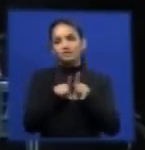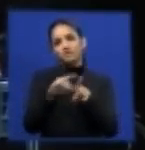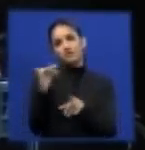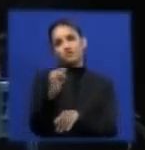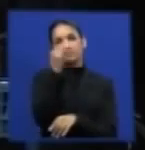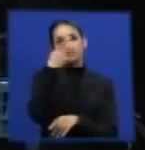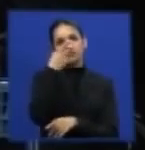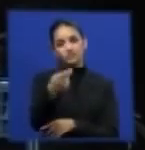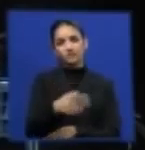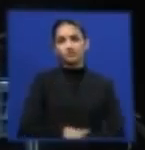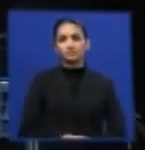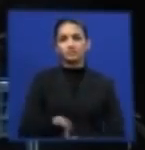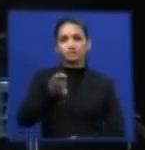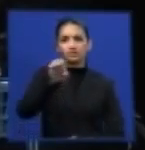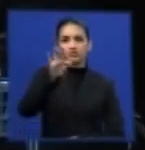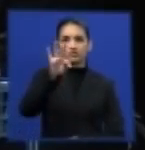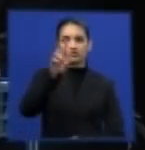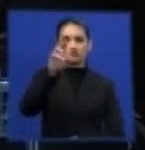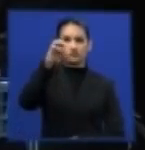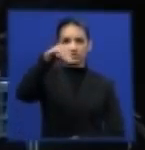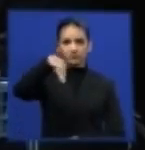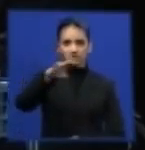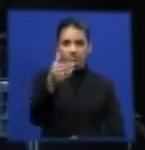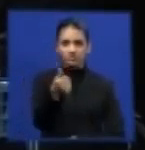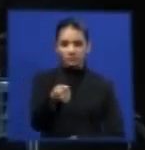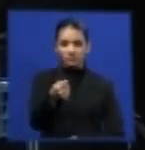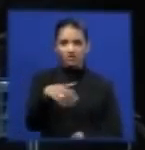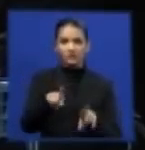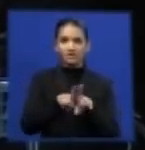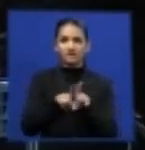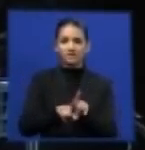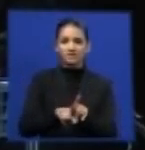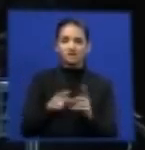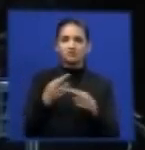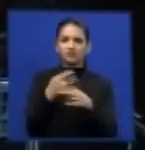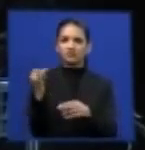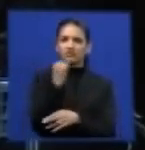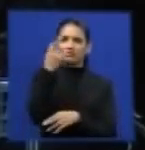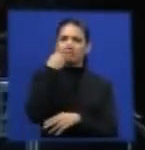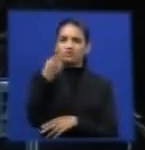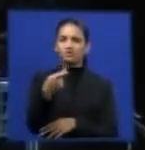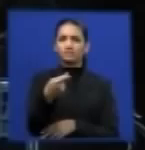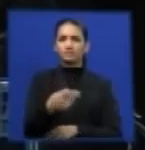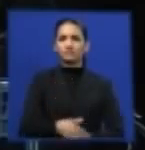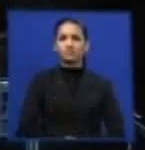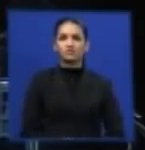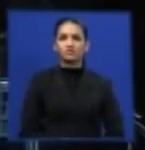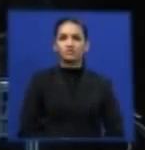A ETRMA, a maior curiosidade, é que ela...